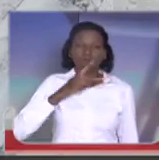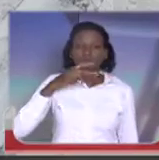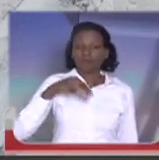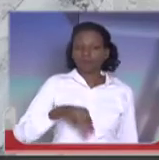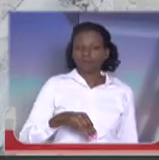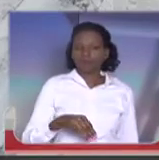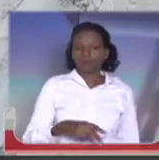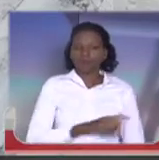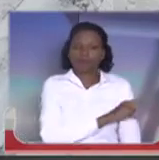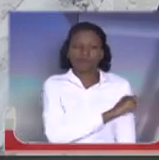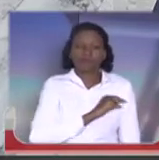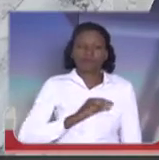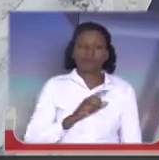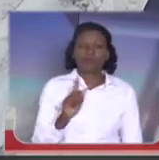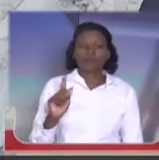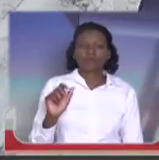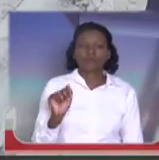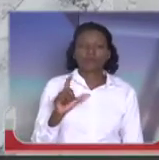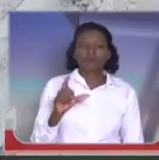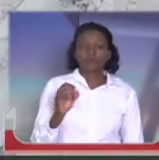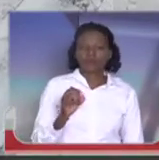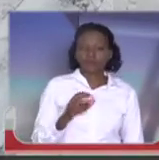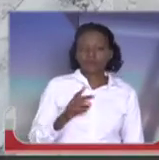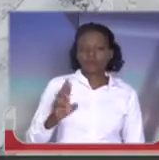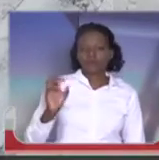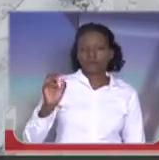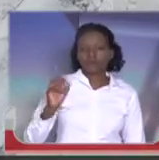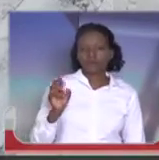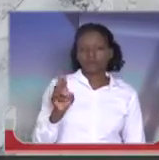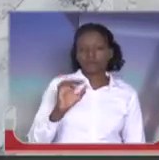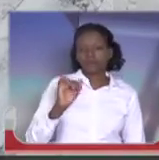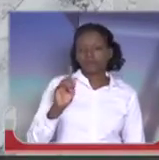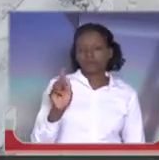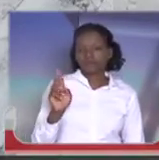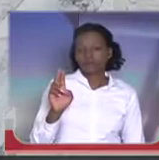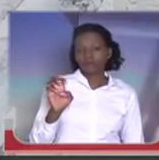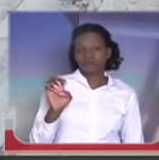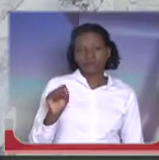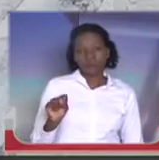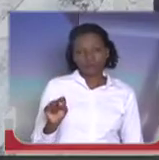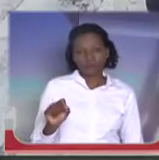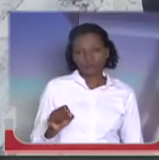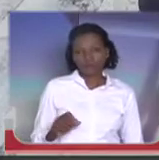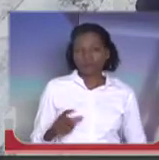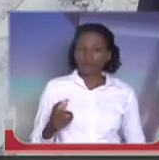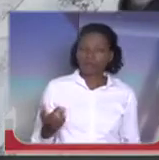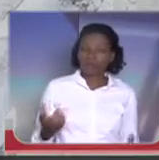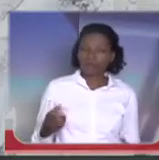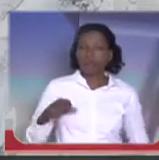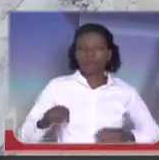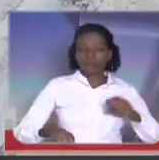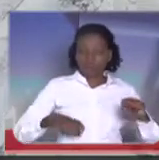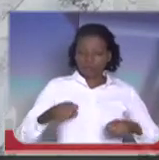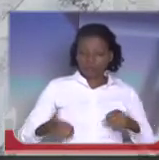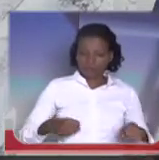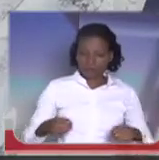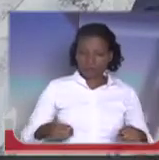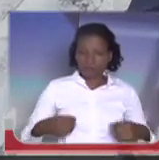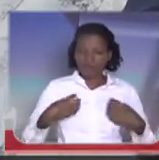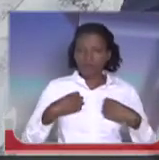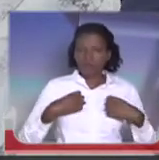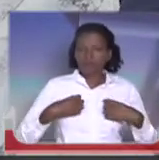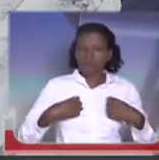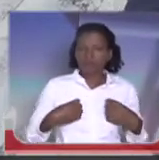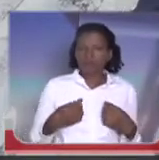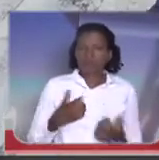capitão Galo Rodrigues, estava entre os ciclistas. E, posmem, mesmo andando de bicicleta, com uniforme de educação física,